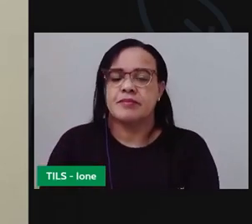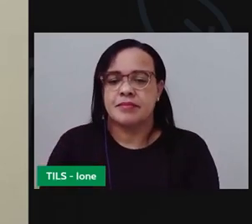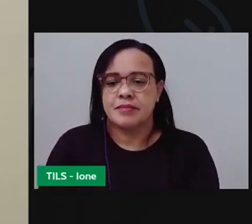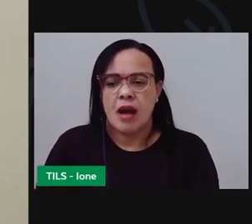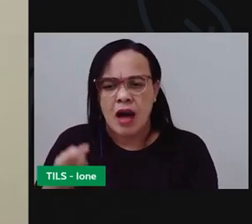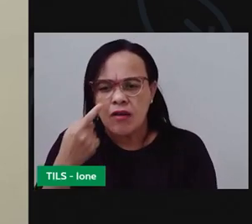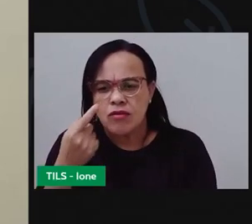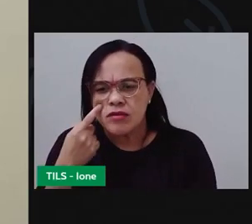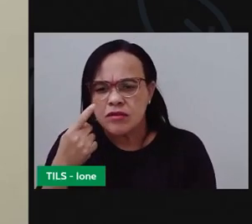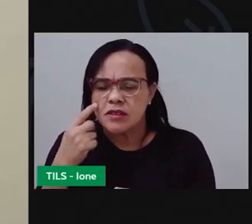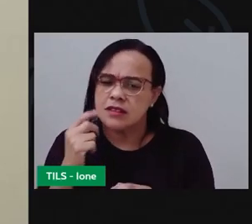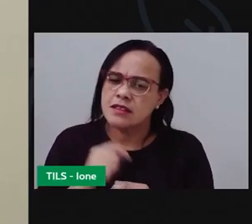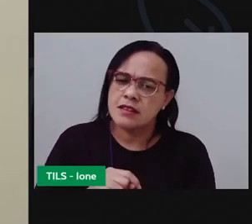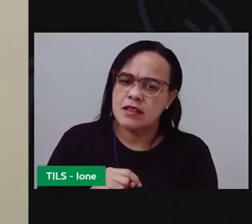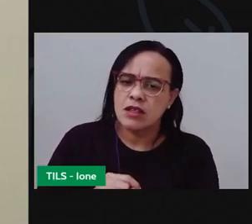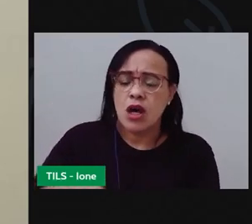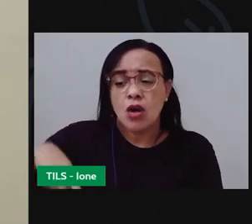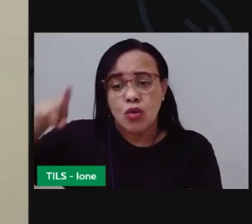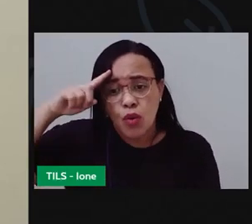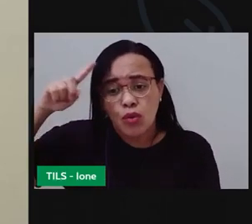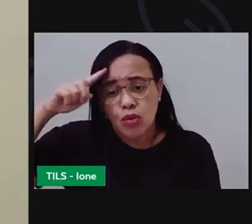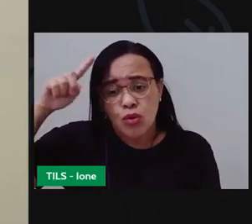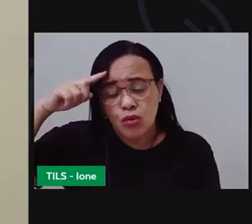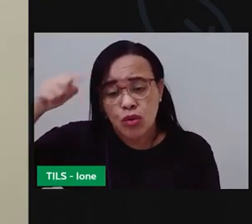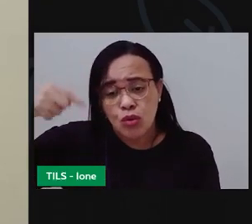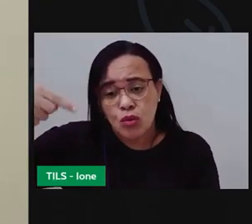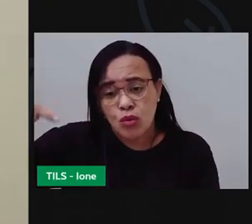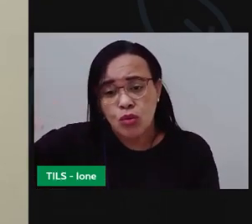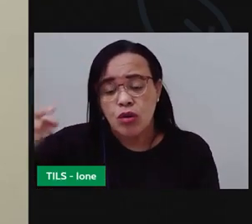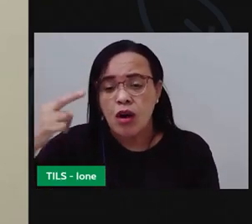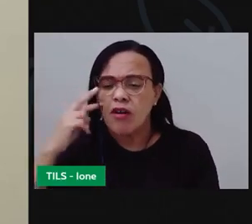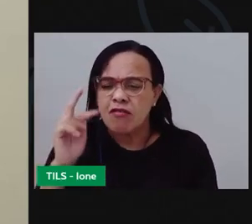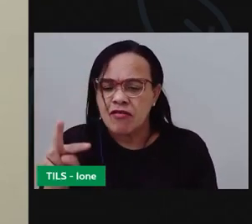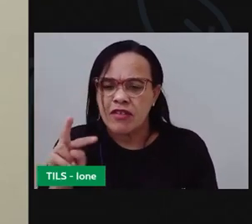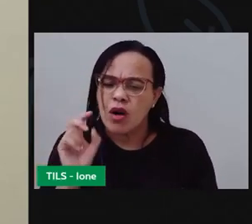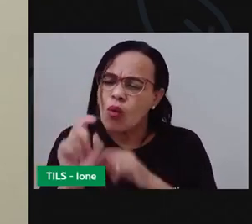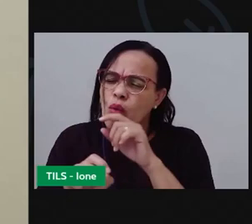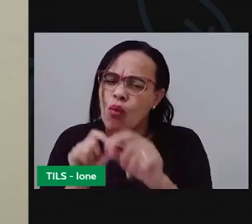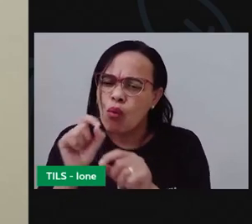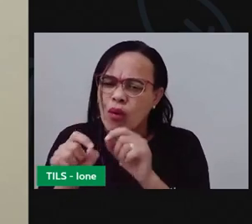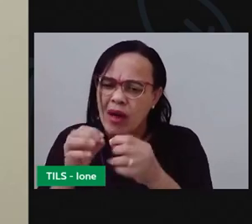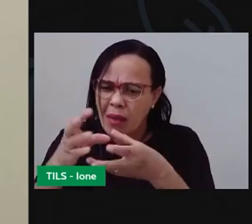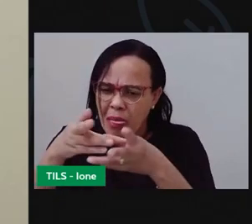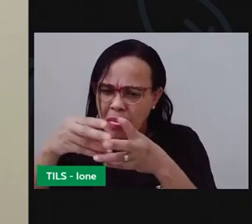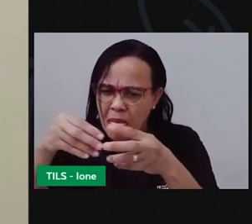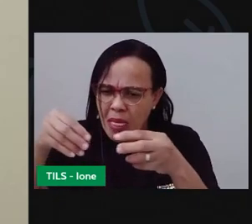observando todos os dias o que é que está acontecendo com aquela matéria